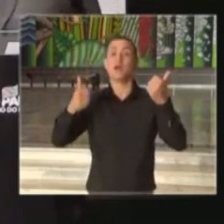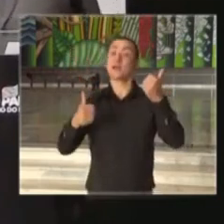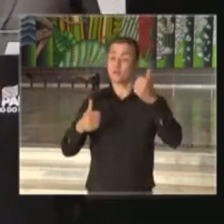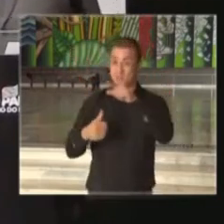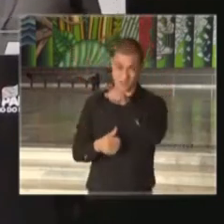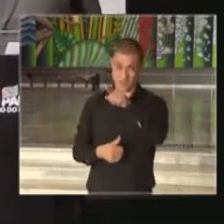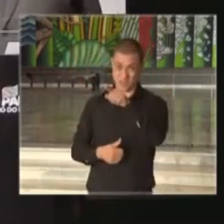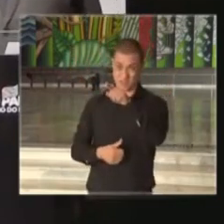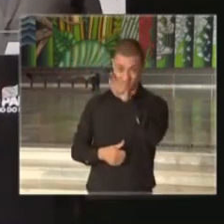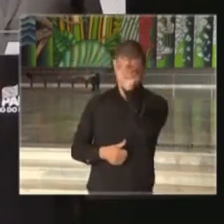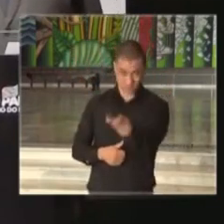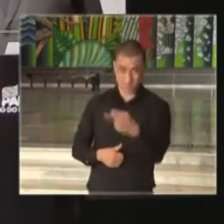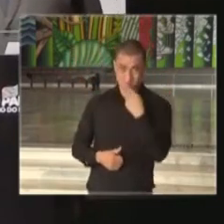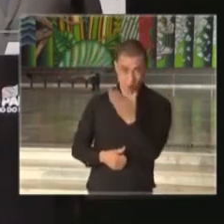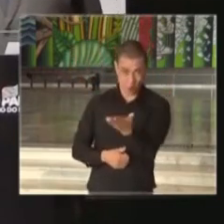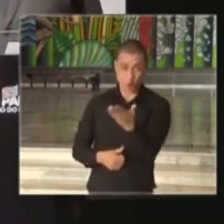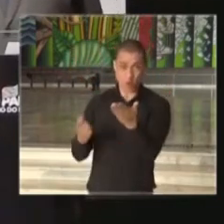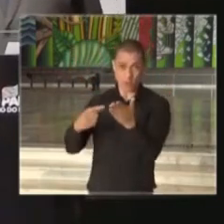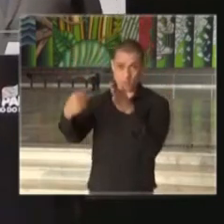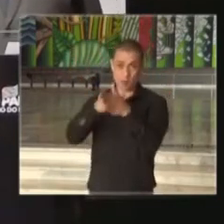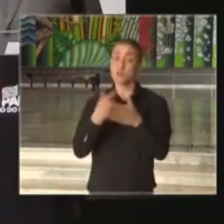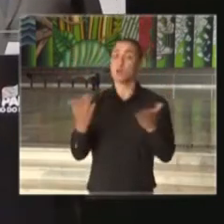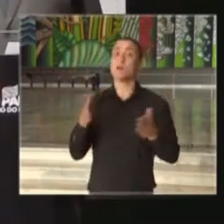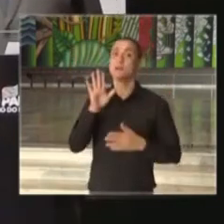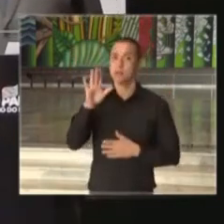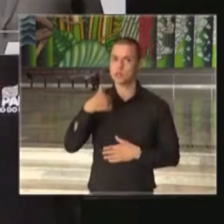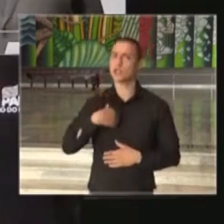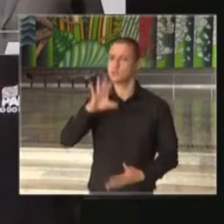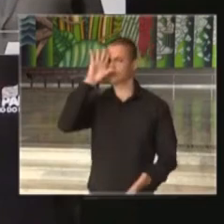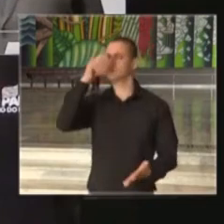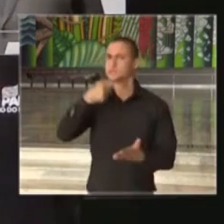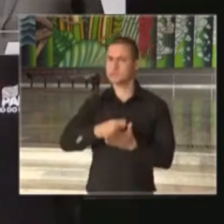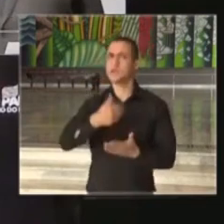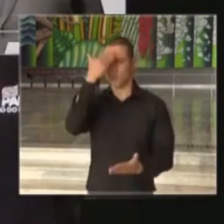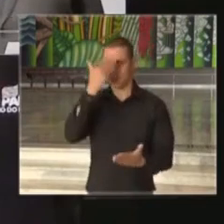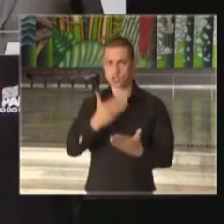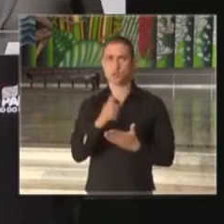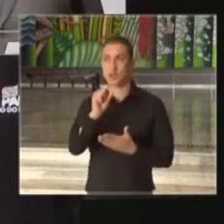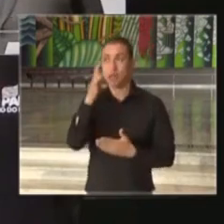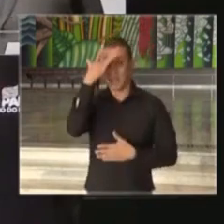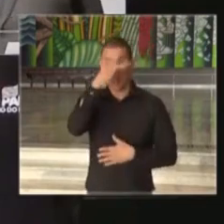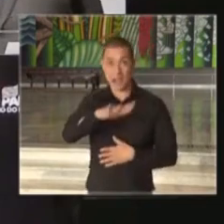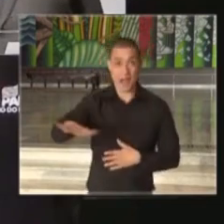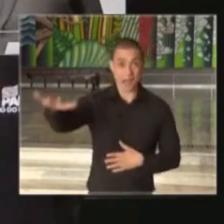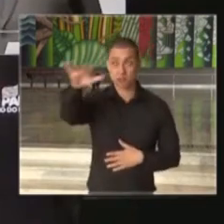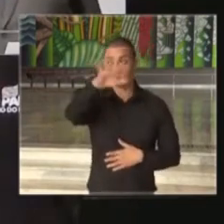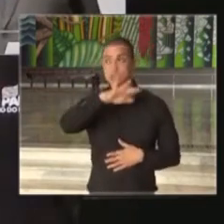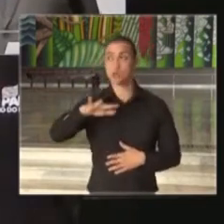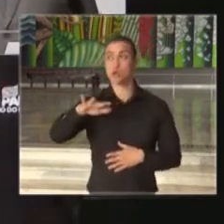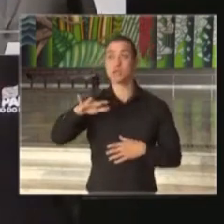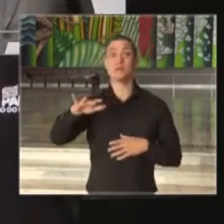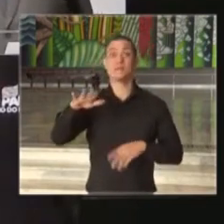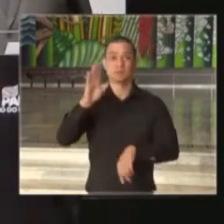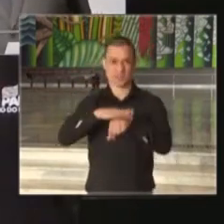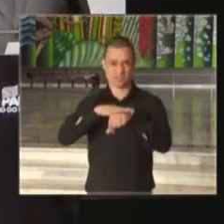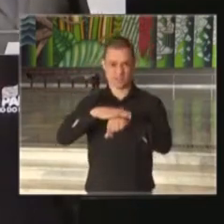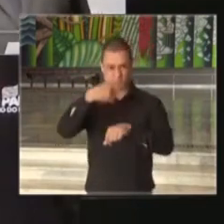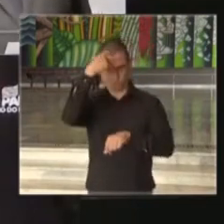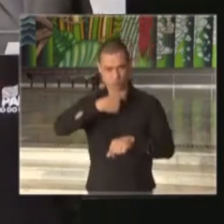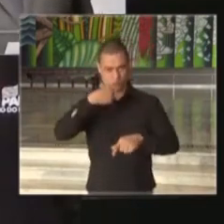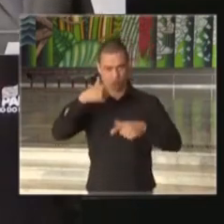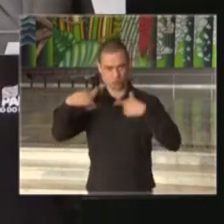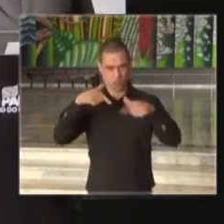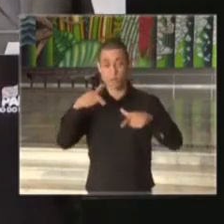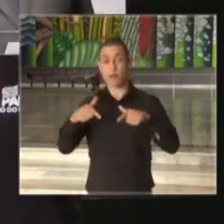expressa na sua pergunta. Mas eu tenho muita convicção, Fábio, que as pessoas estão exercendo cidadania, estão